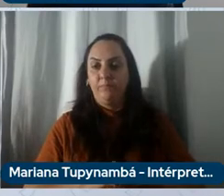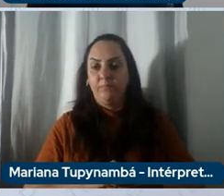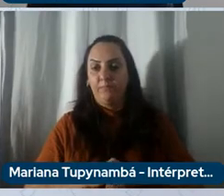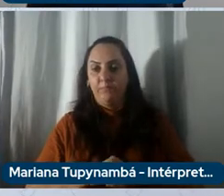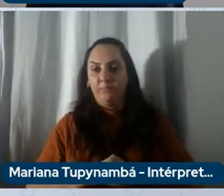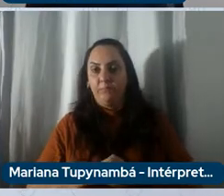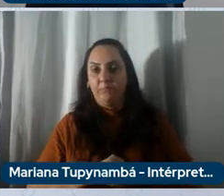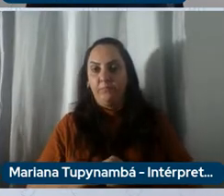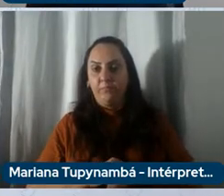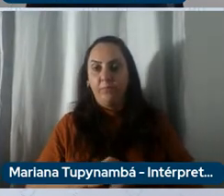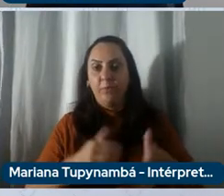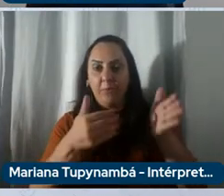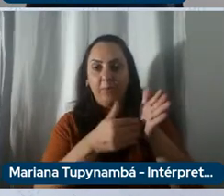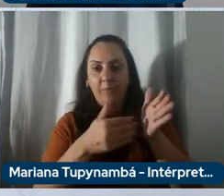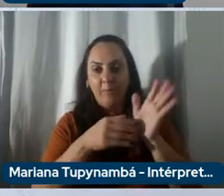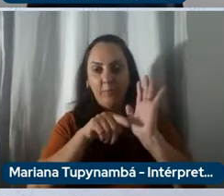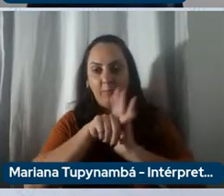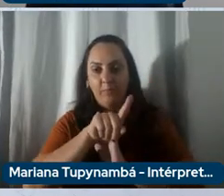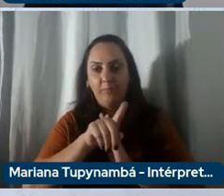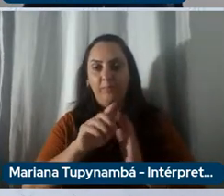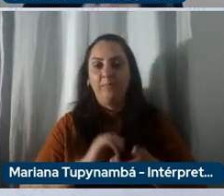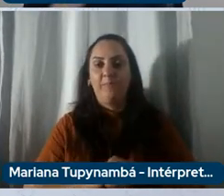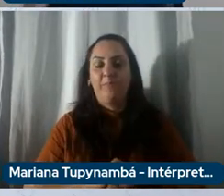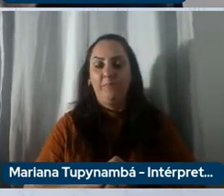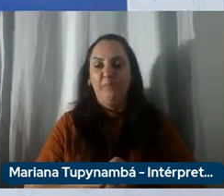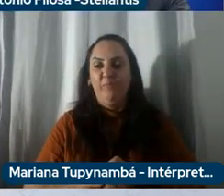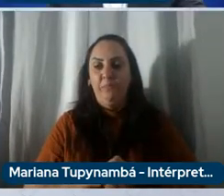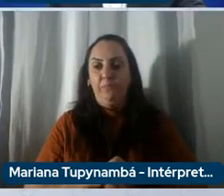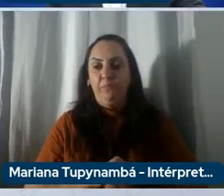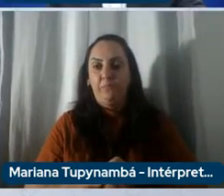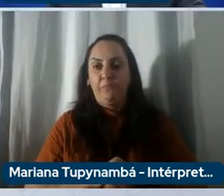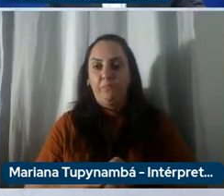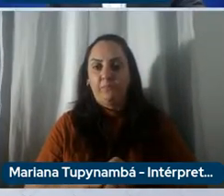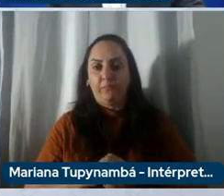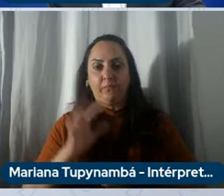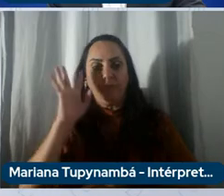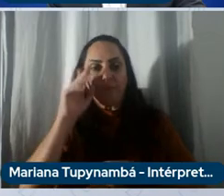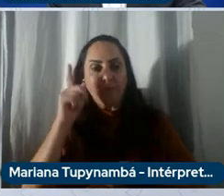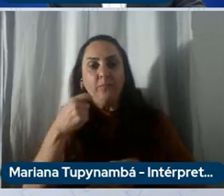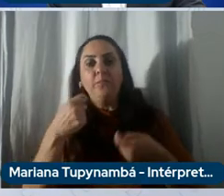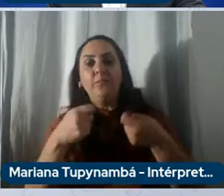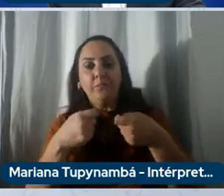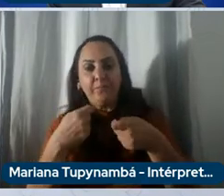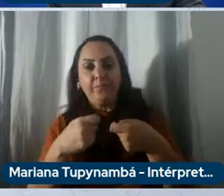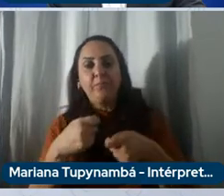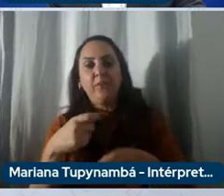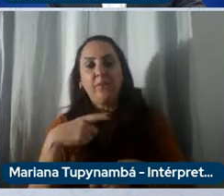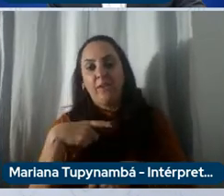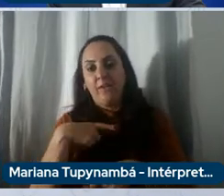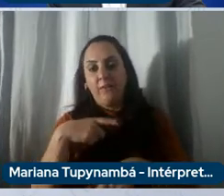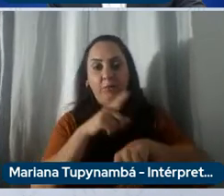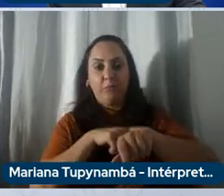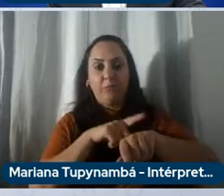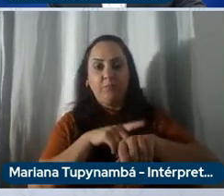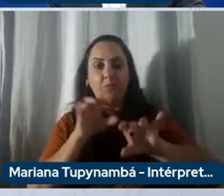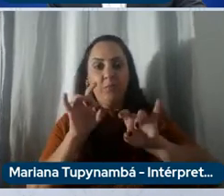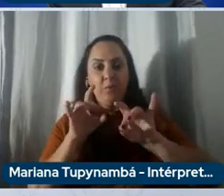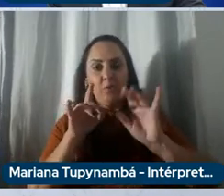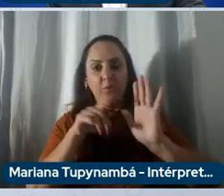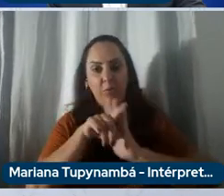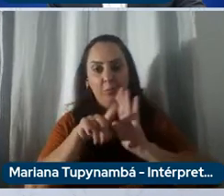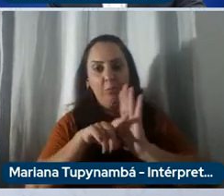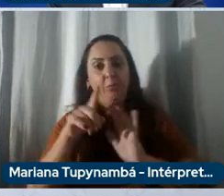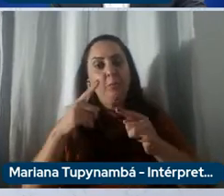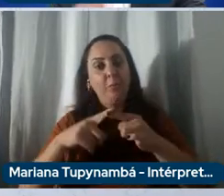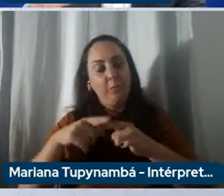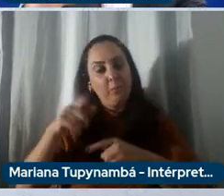prometo que a última pergunta acho que a gente teria que ter um horário aqui só para as perguntas porque realmente o interesse